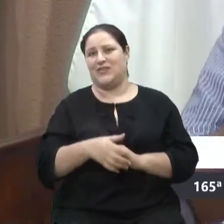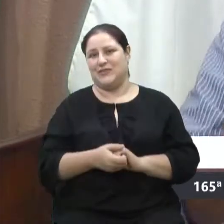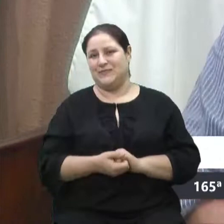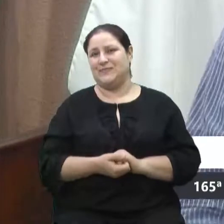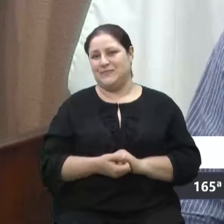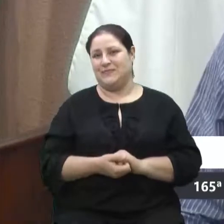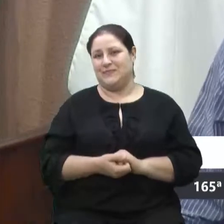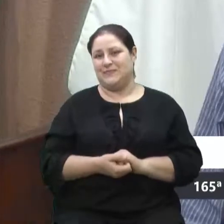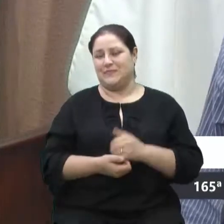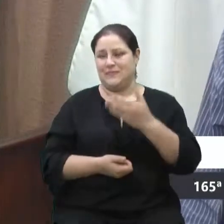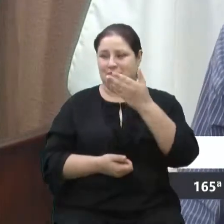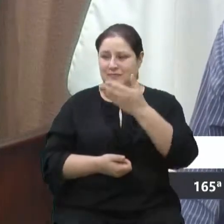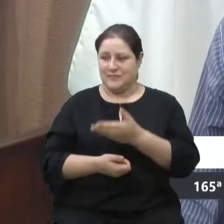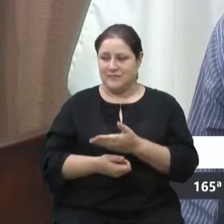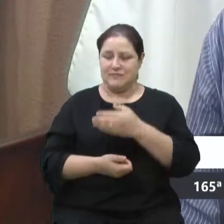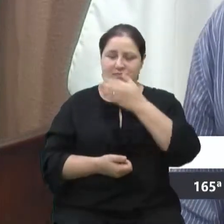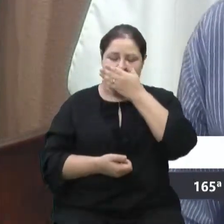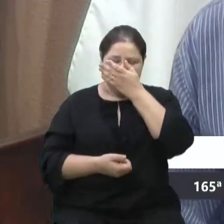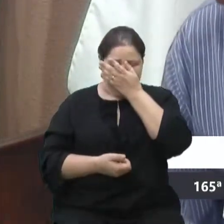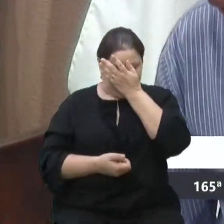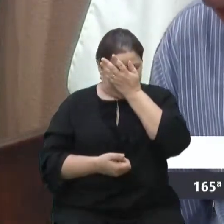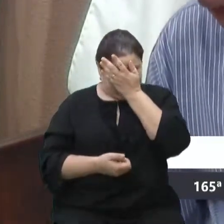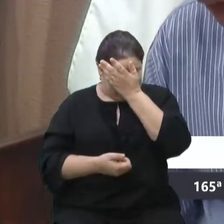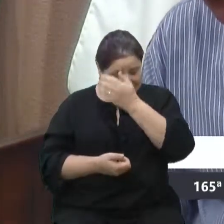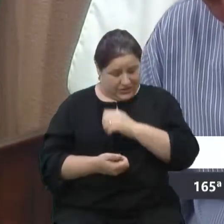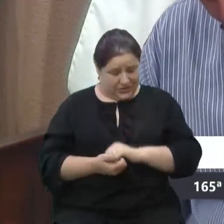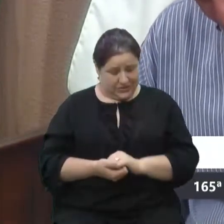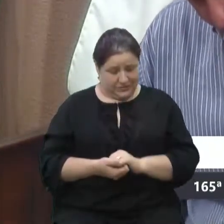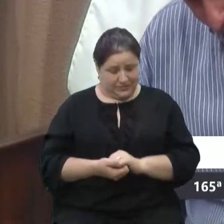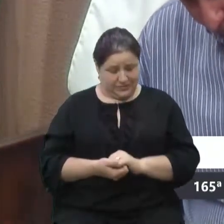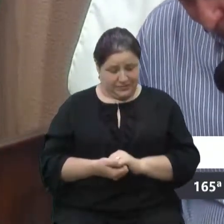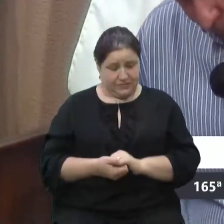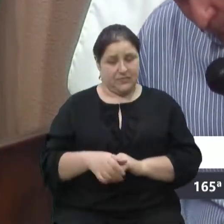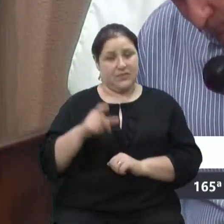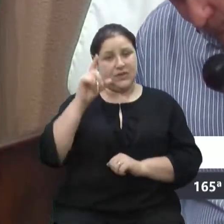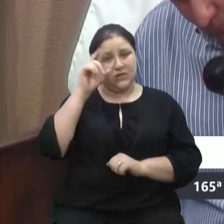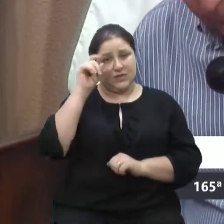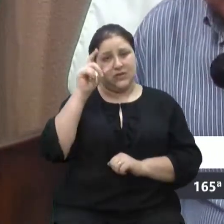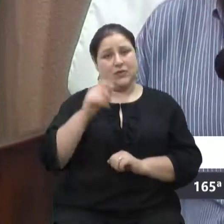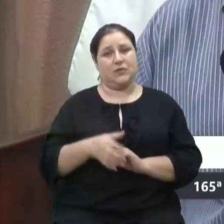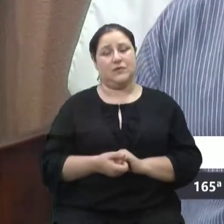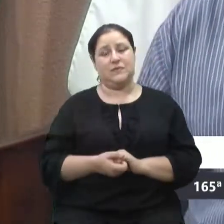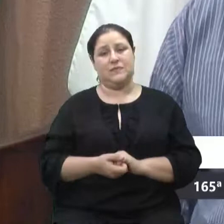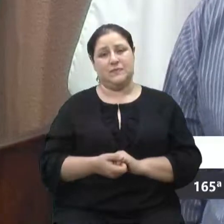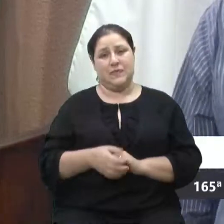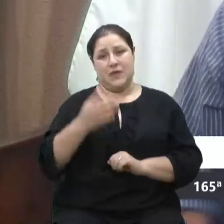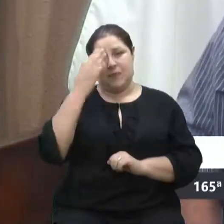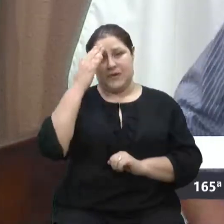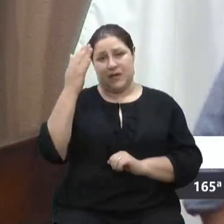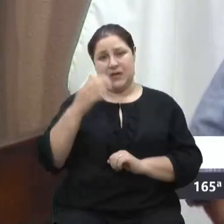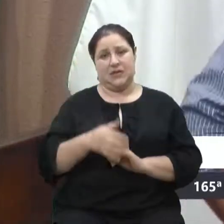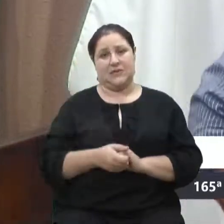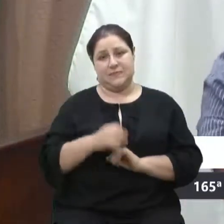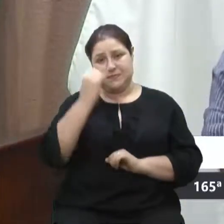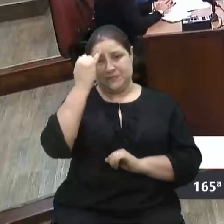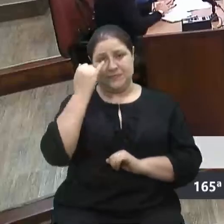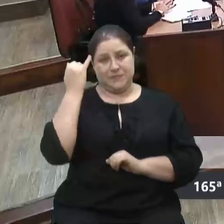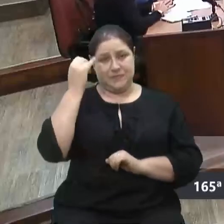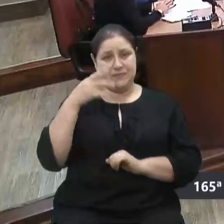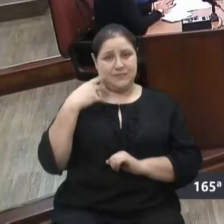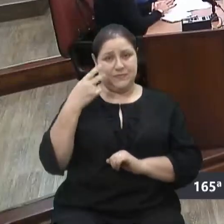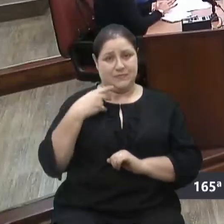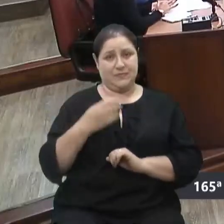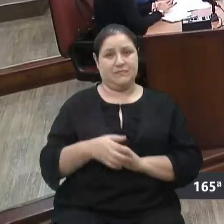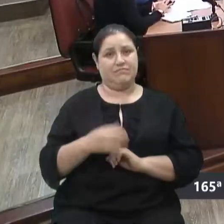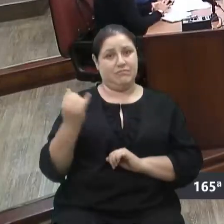Seu a parte, nobre colega Scalco. Obrigado, vereador D'Ambros. Um tema muito importante e eu trago aqui a lembrança